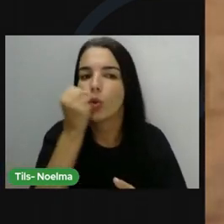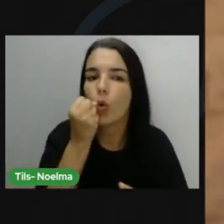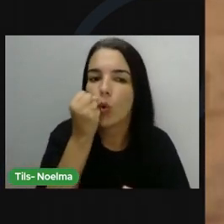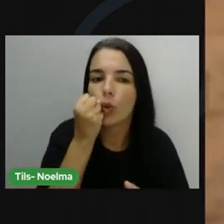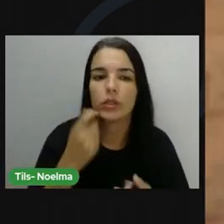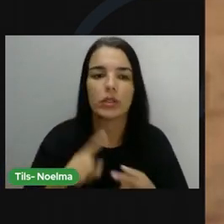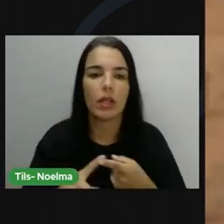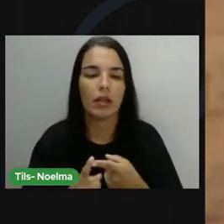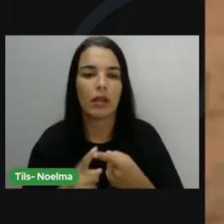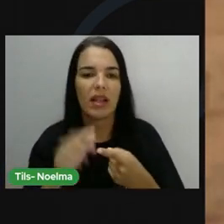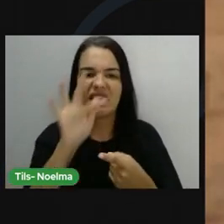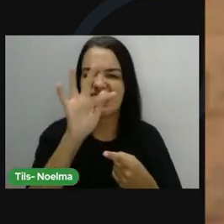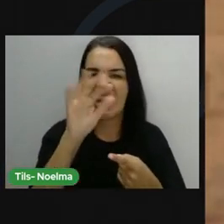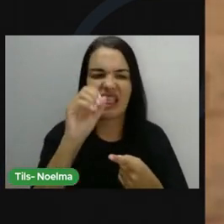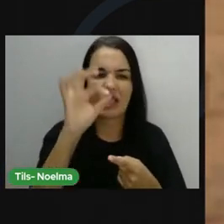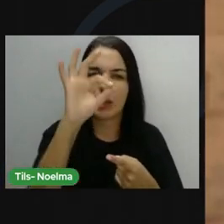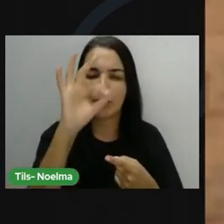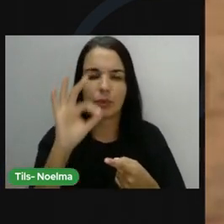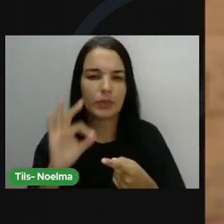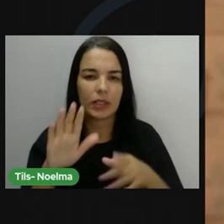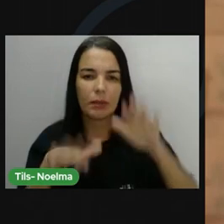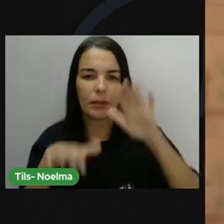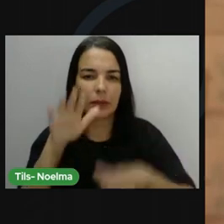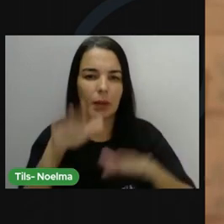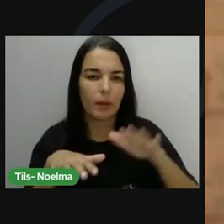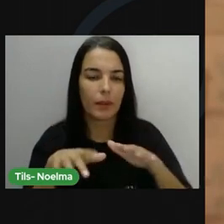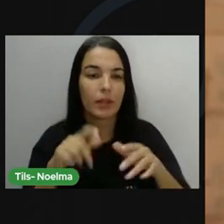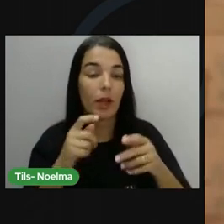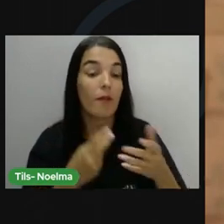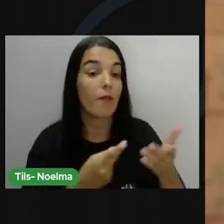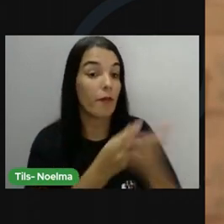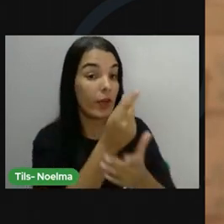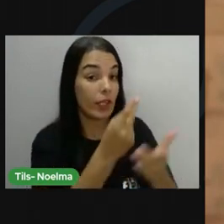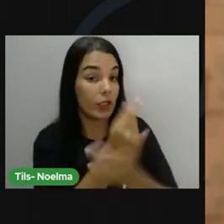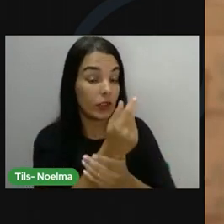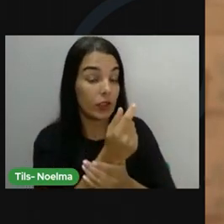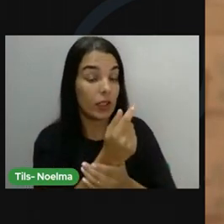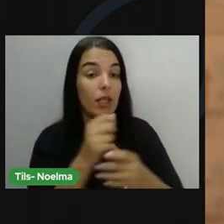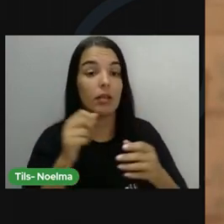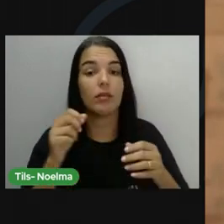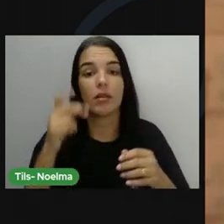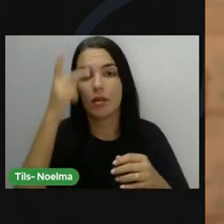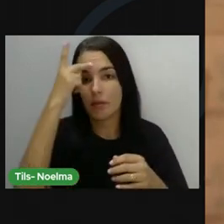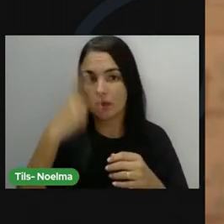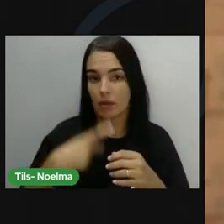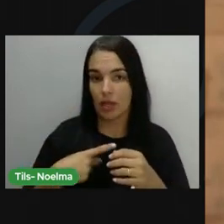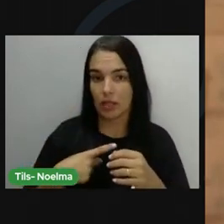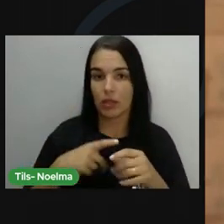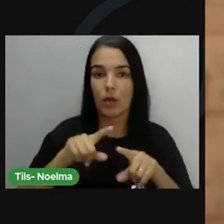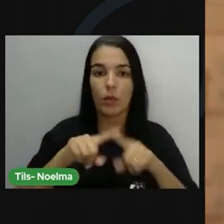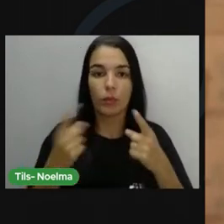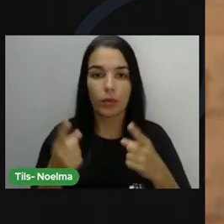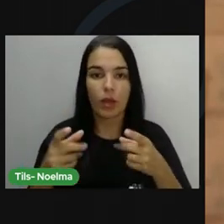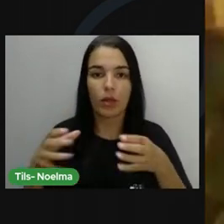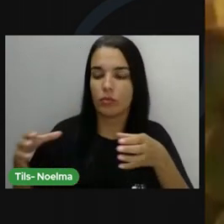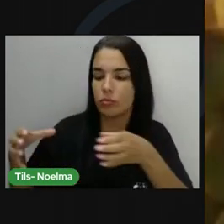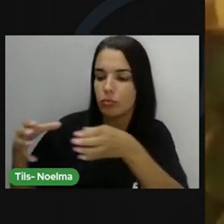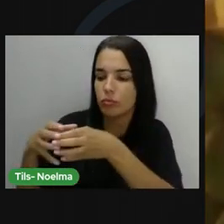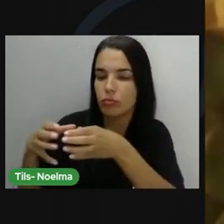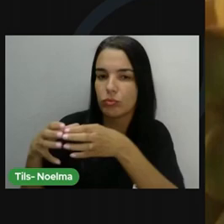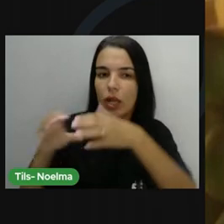produção, a gente vende para o mercado privado. E o restante, essa produção, a gente vende para o mercado institucional.